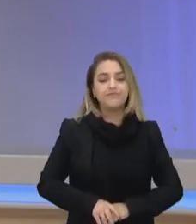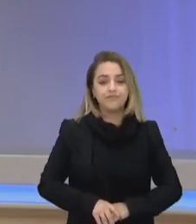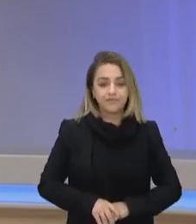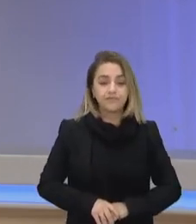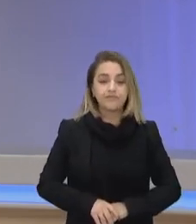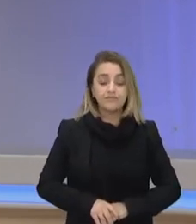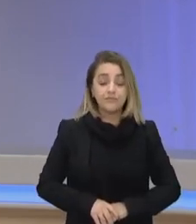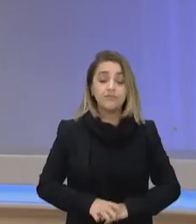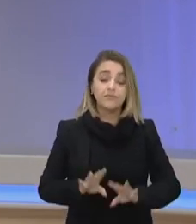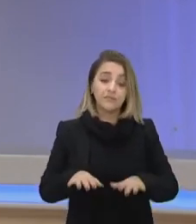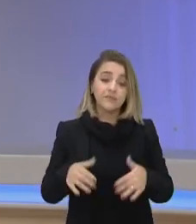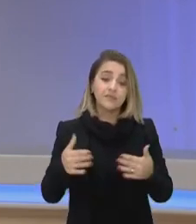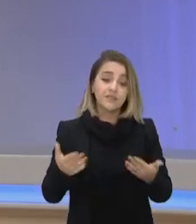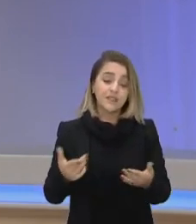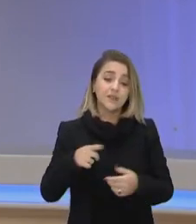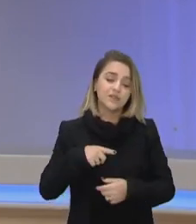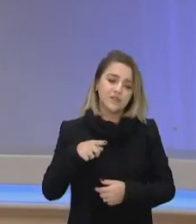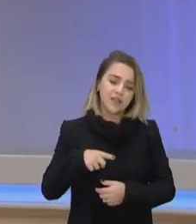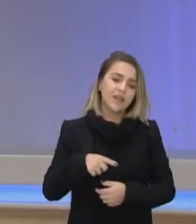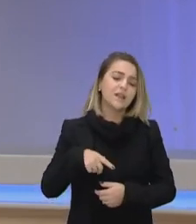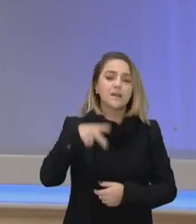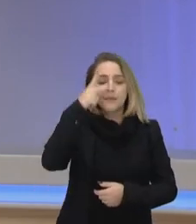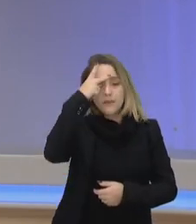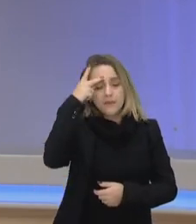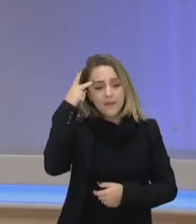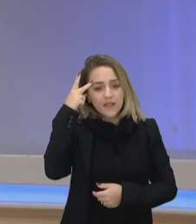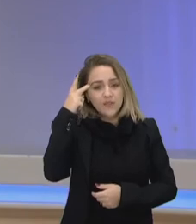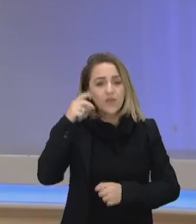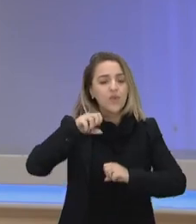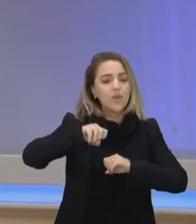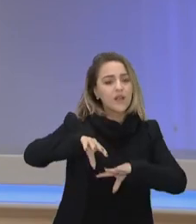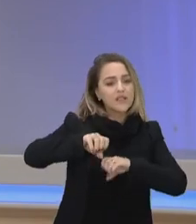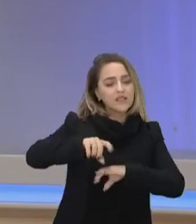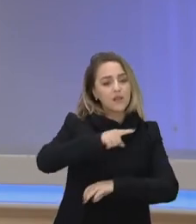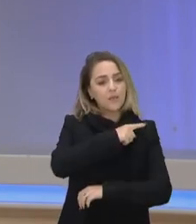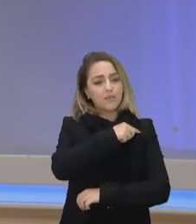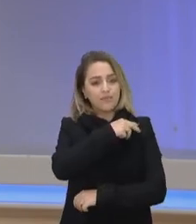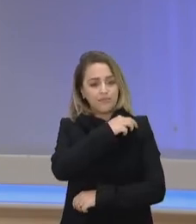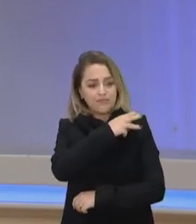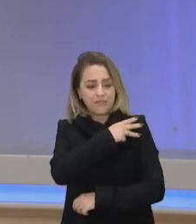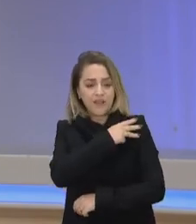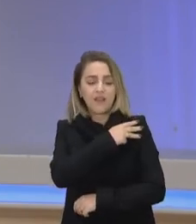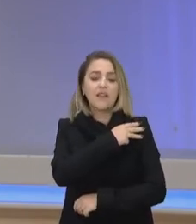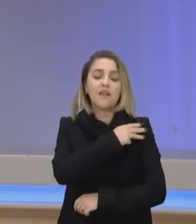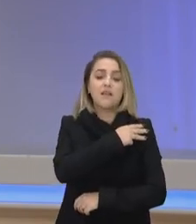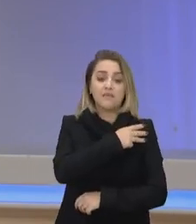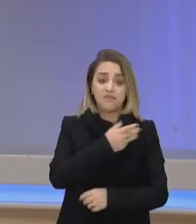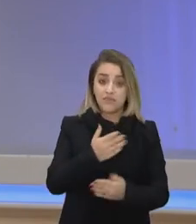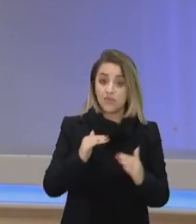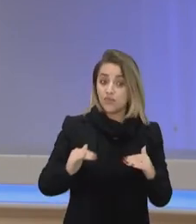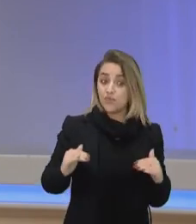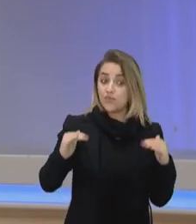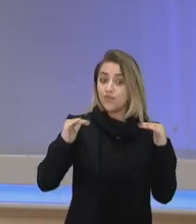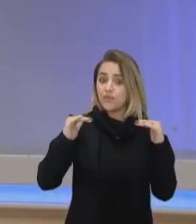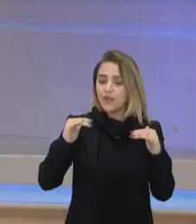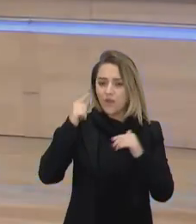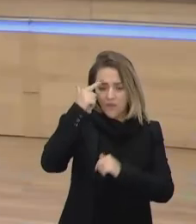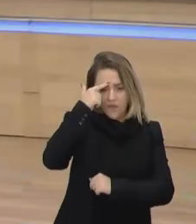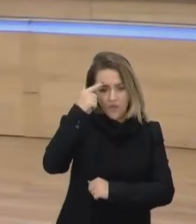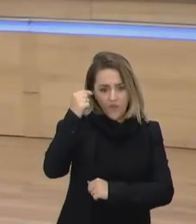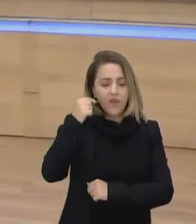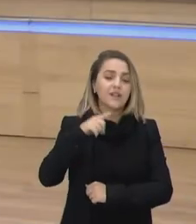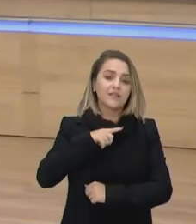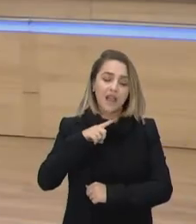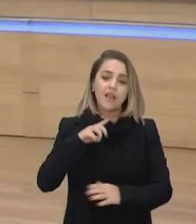Então, pessoas com nível de instrução, do ensino fundamental, médio, superior, sempre há uma grande